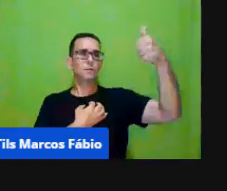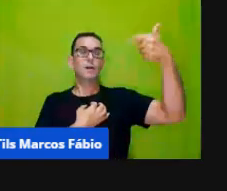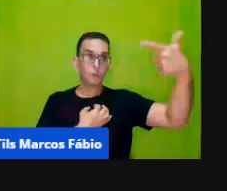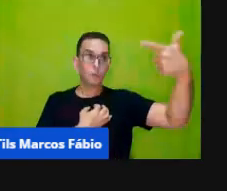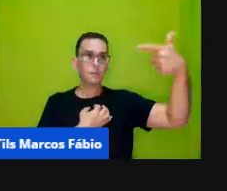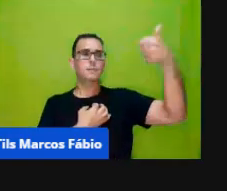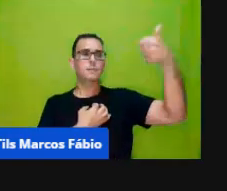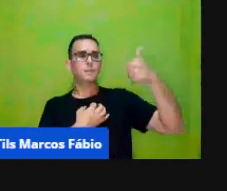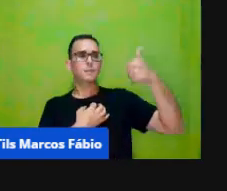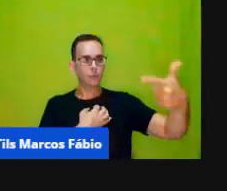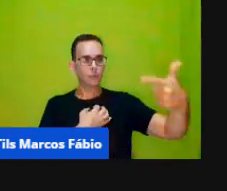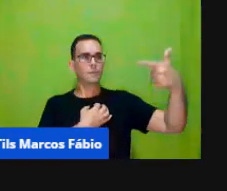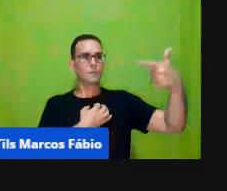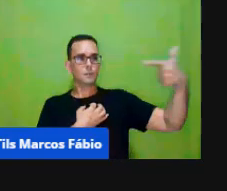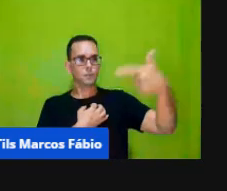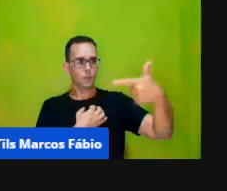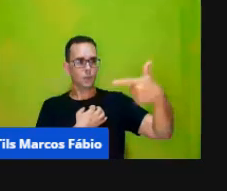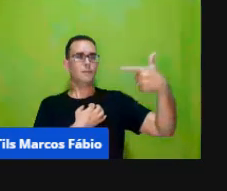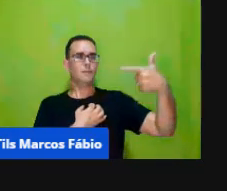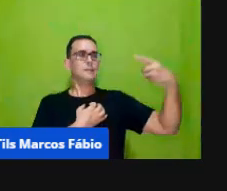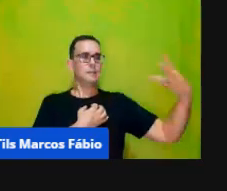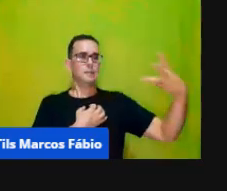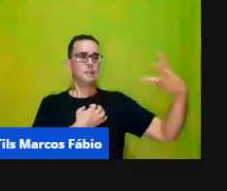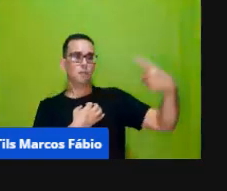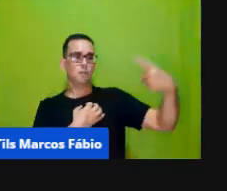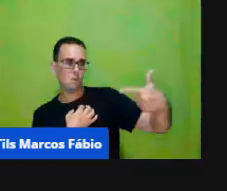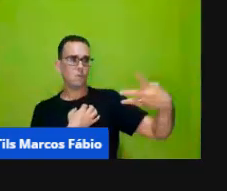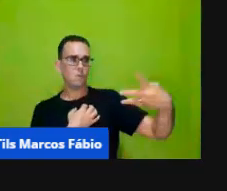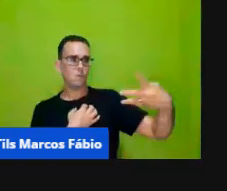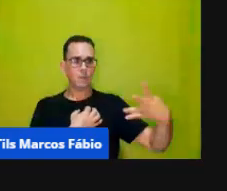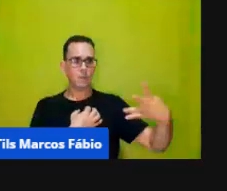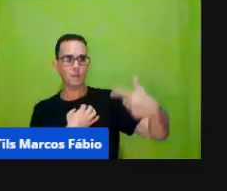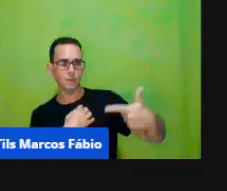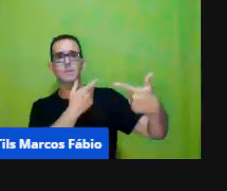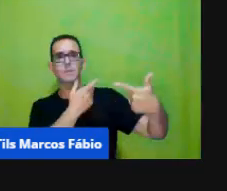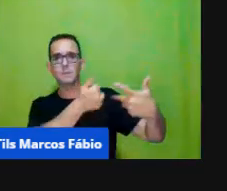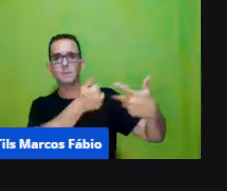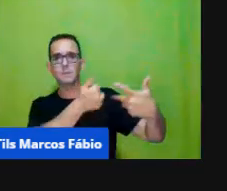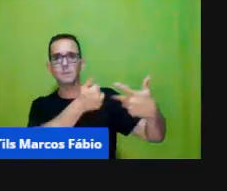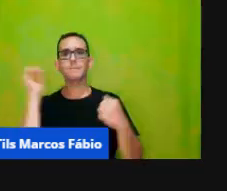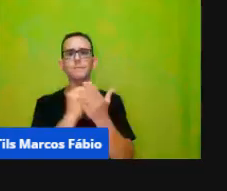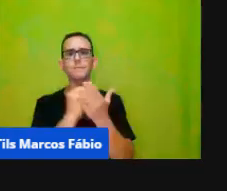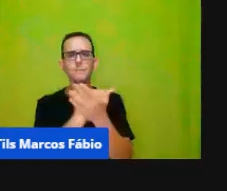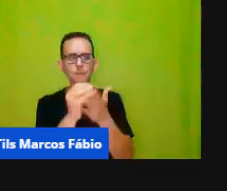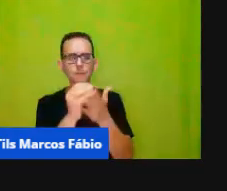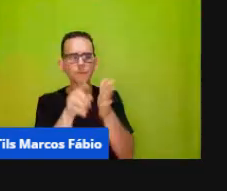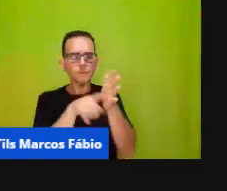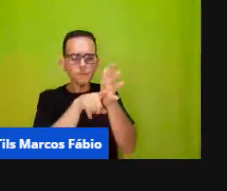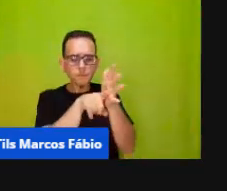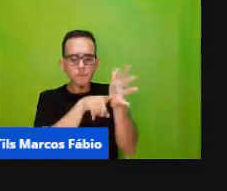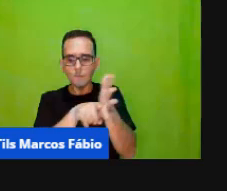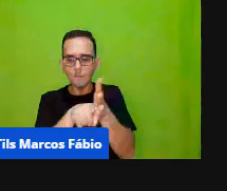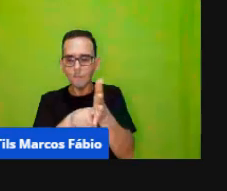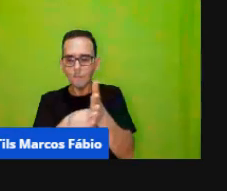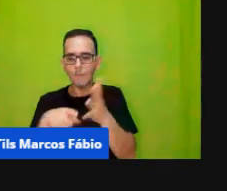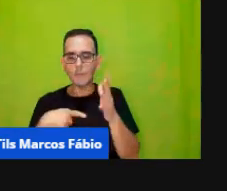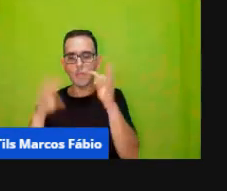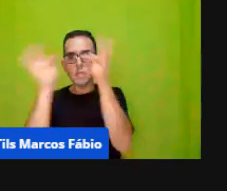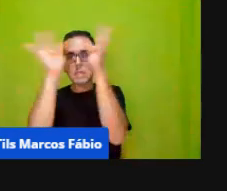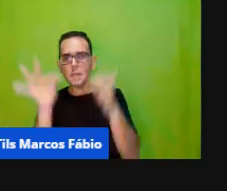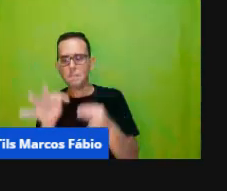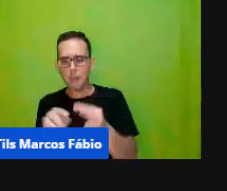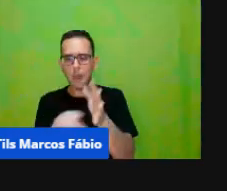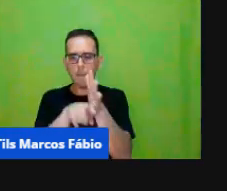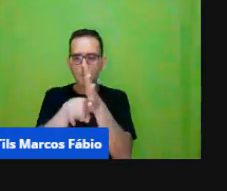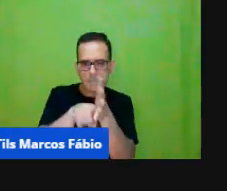uma forma da criança perceber com o tempo explorando essa essa tabela tendo essa tabela como fonte de pesquisa ela